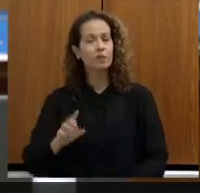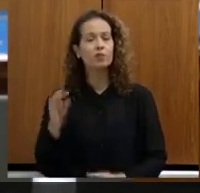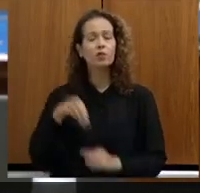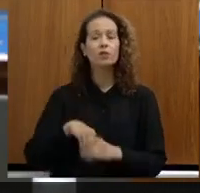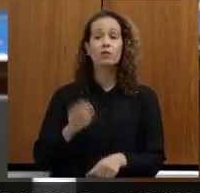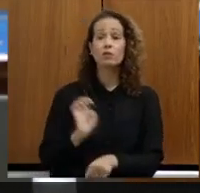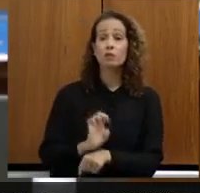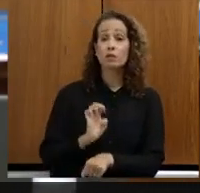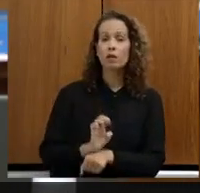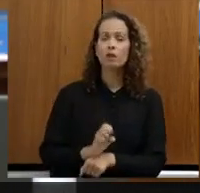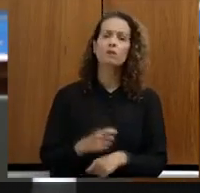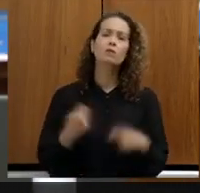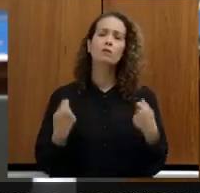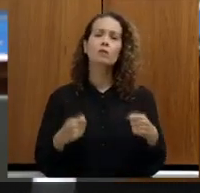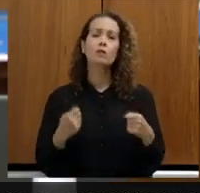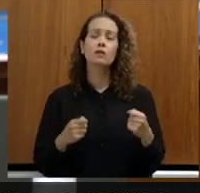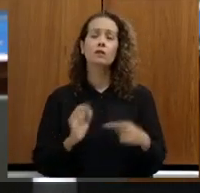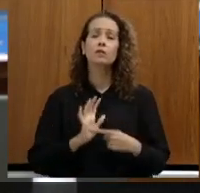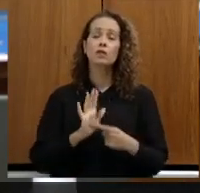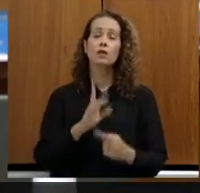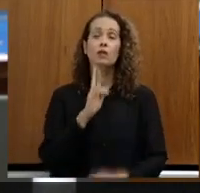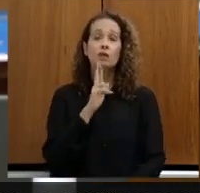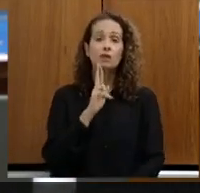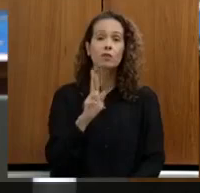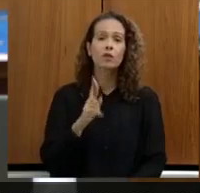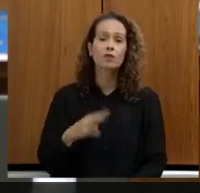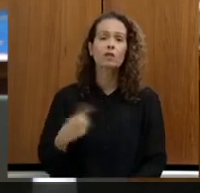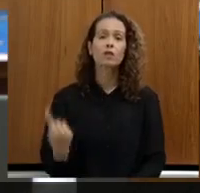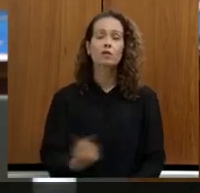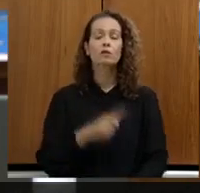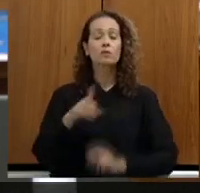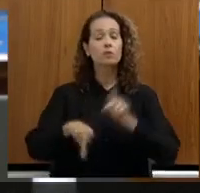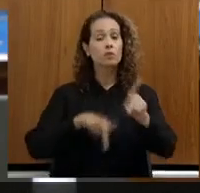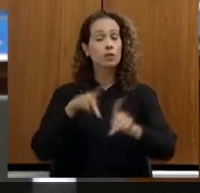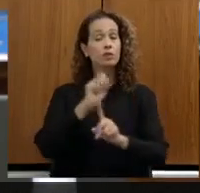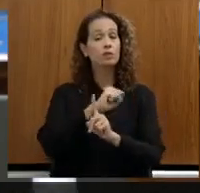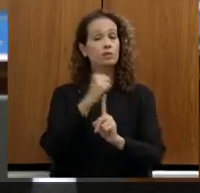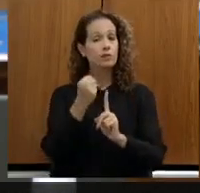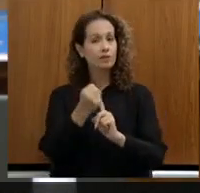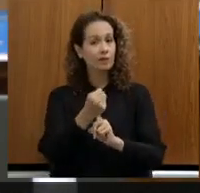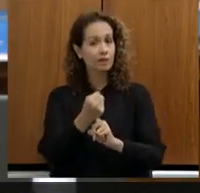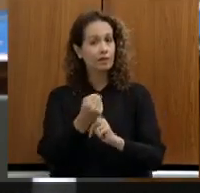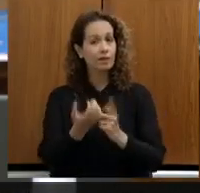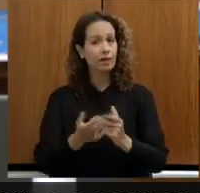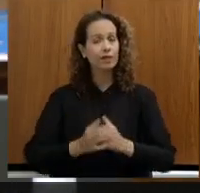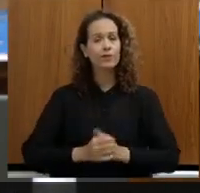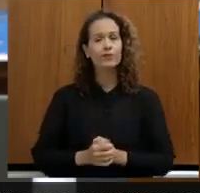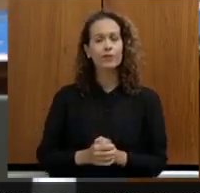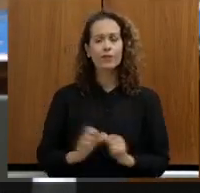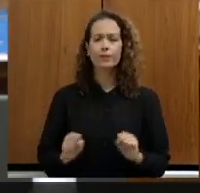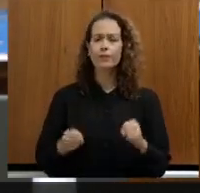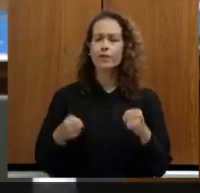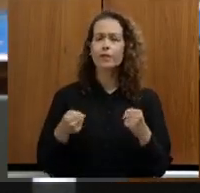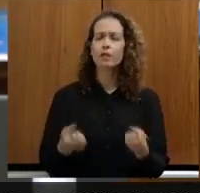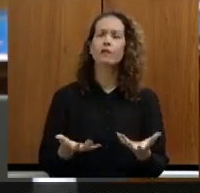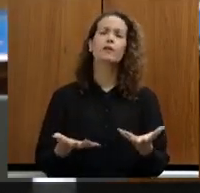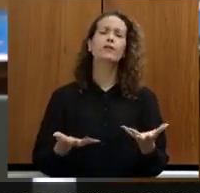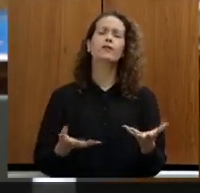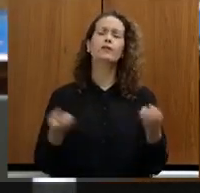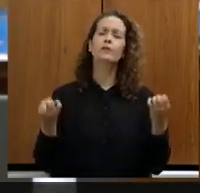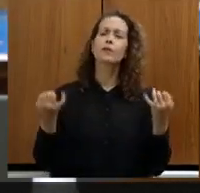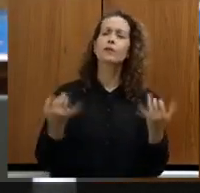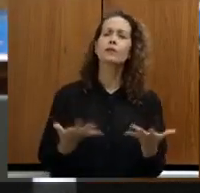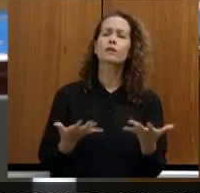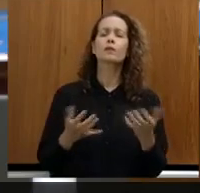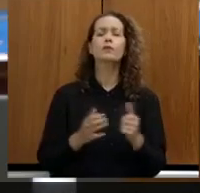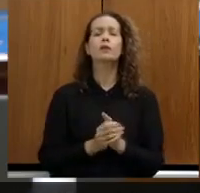tem que, pelo menos, dar resposta à nossa população, à nossa sociedade, recuperando, compensando a região